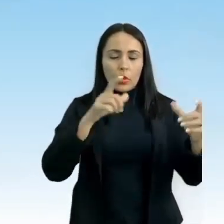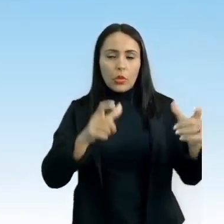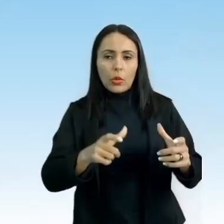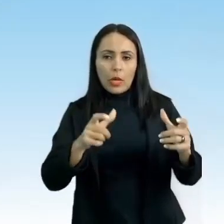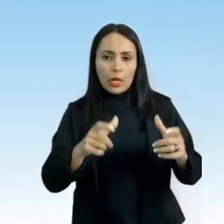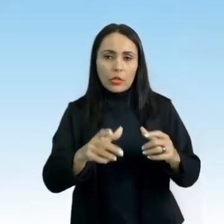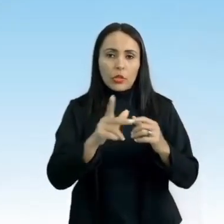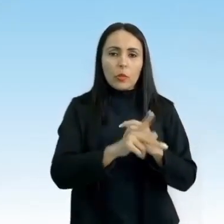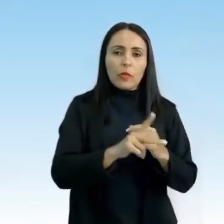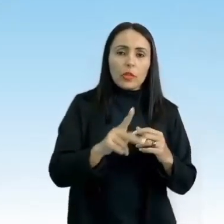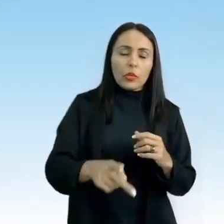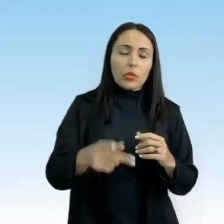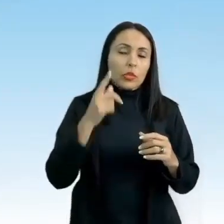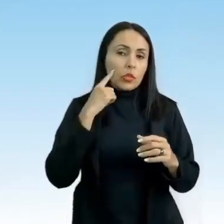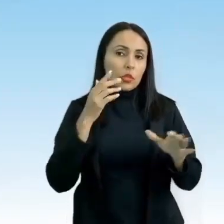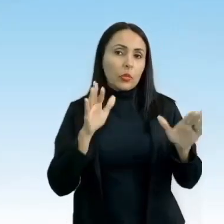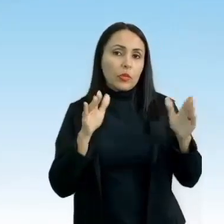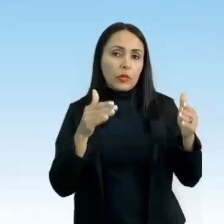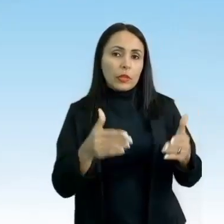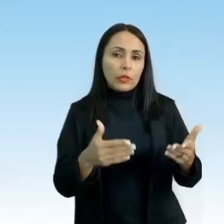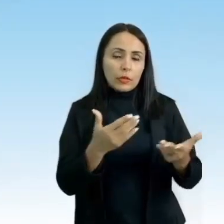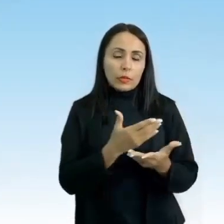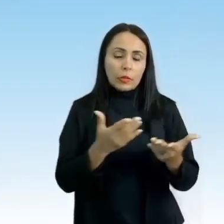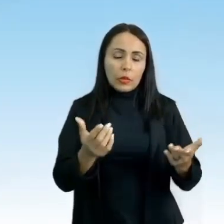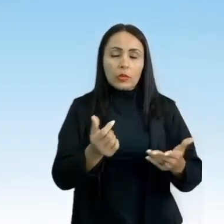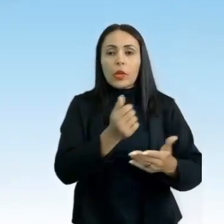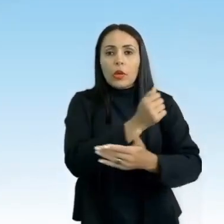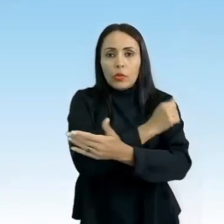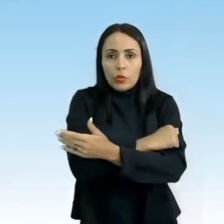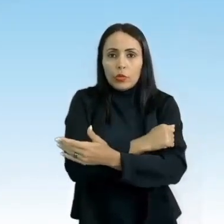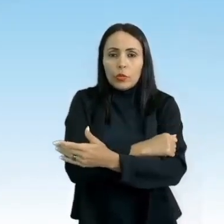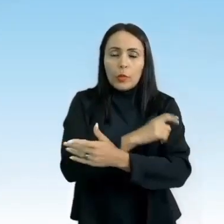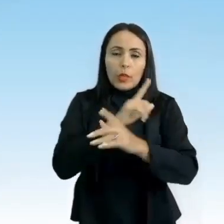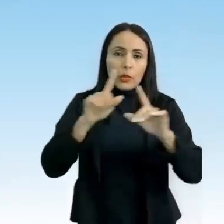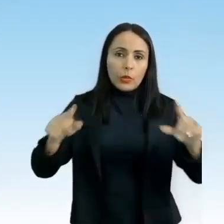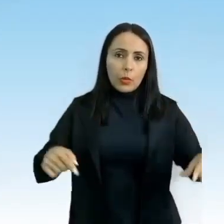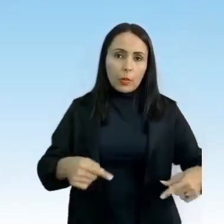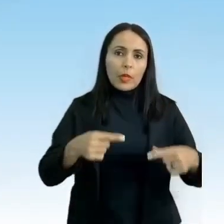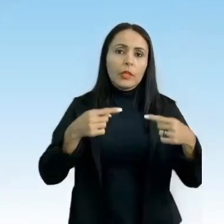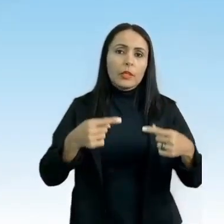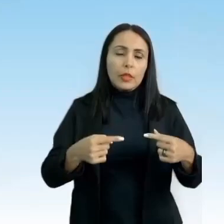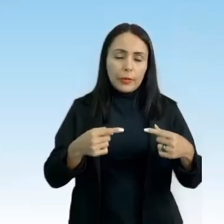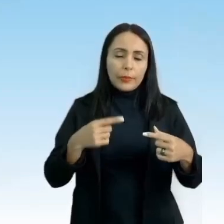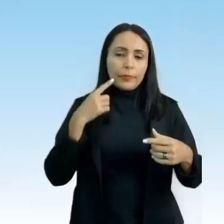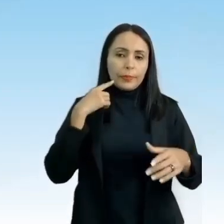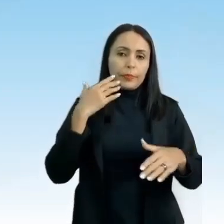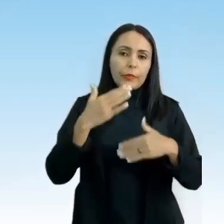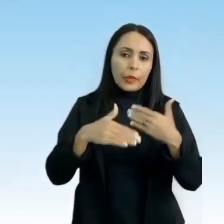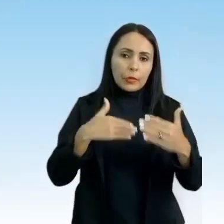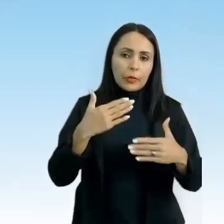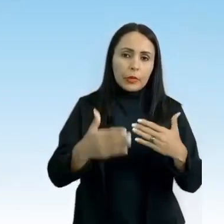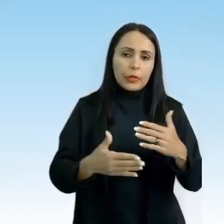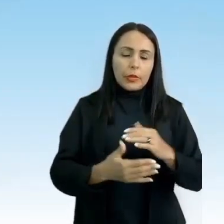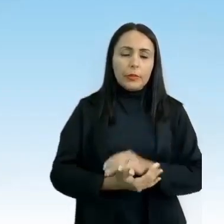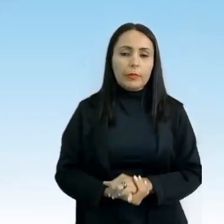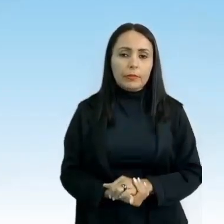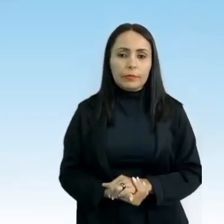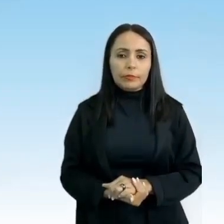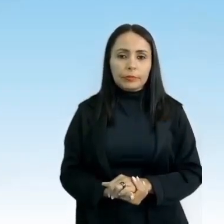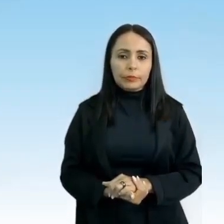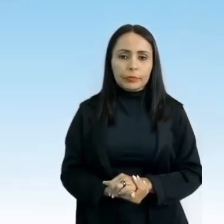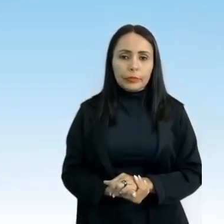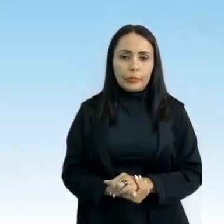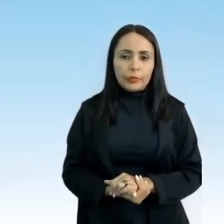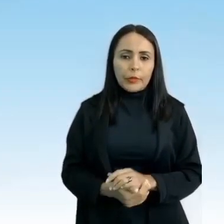especializados, os quais preparam seus alunos para grandes competições, aumentam a cada ano. E os